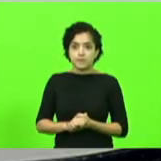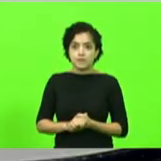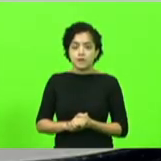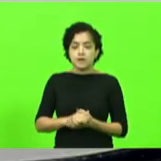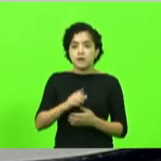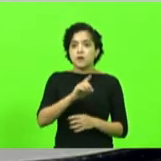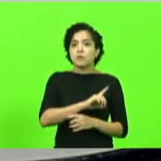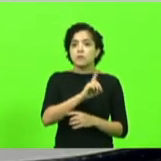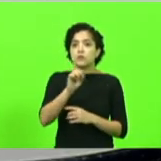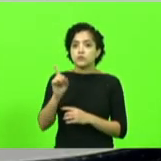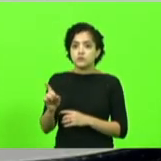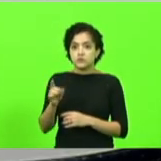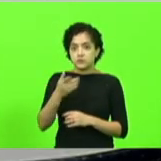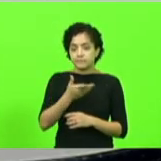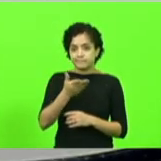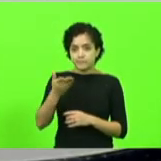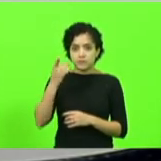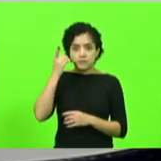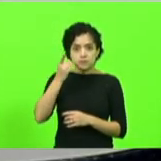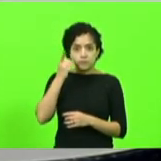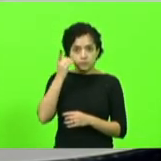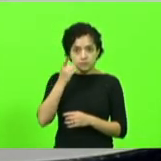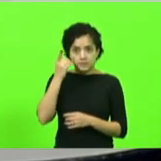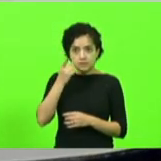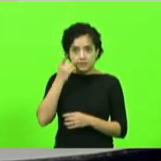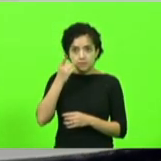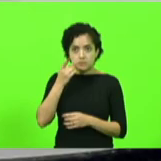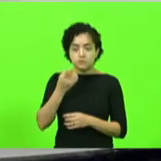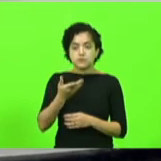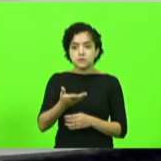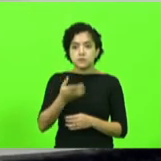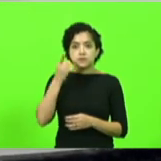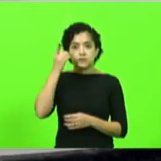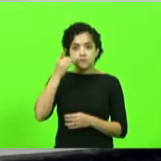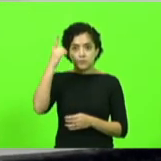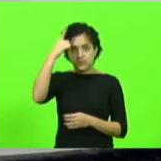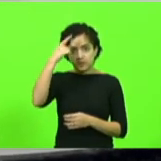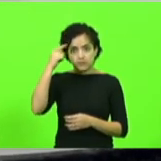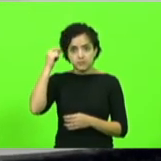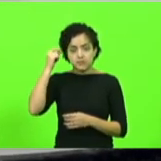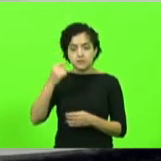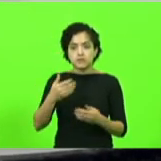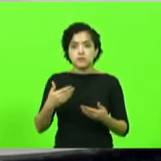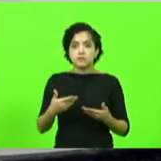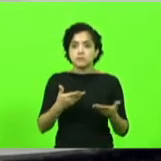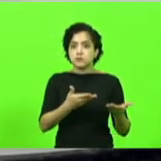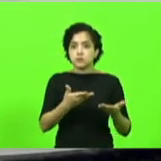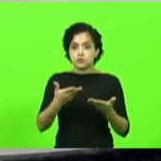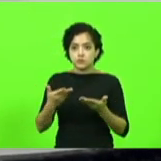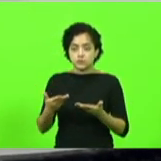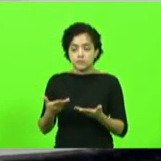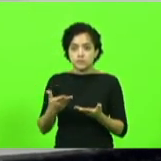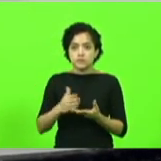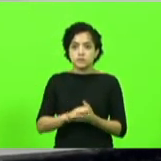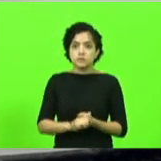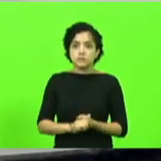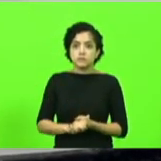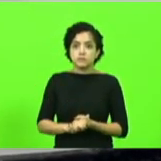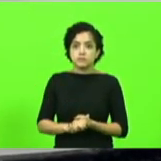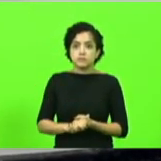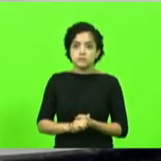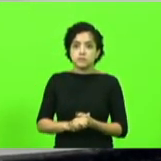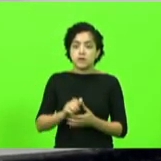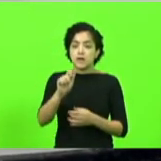dia a todos os senhores deputados, a nossa deputada Dirce, nossos convidados. A